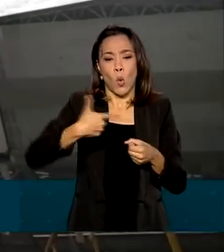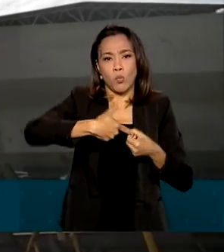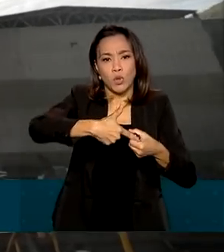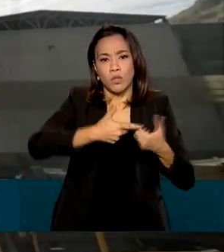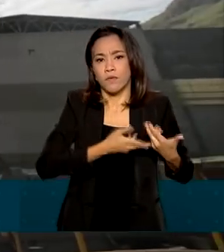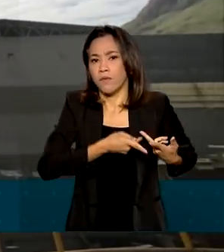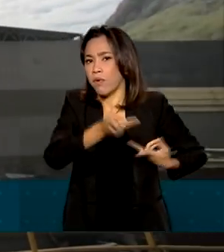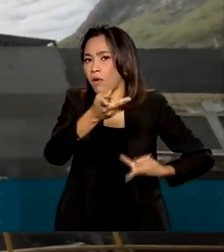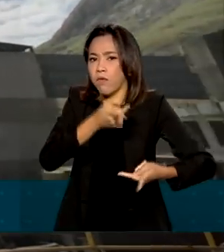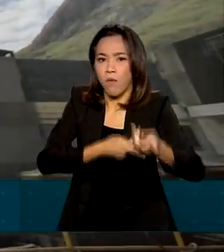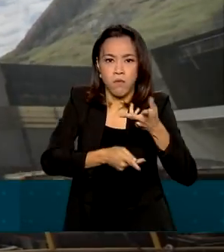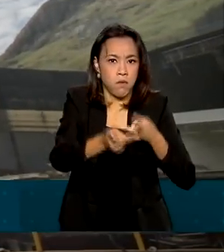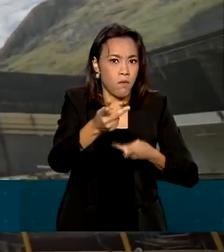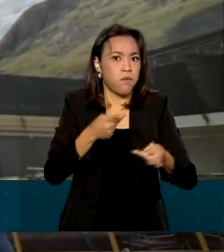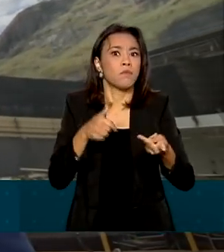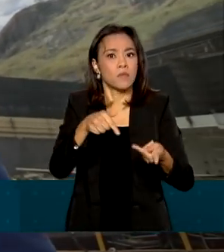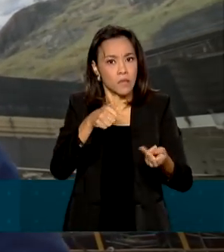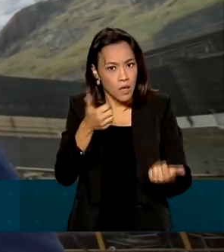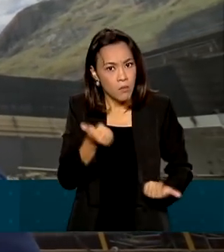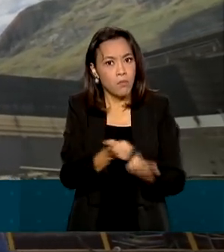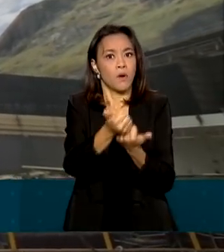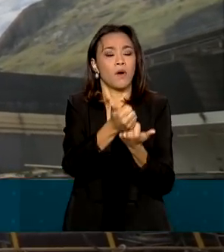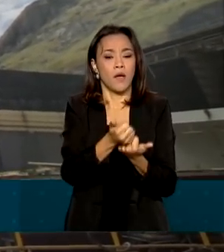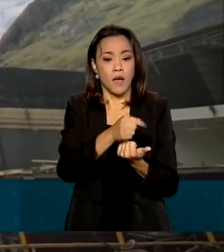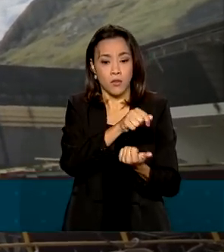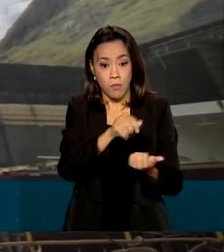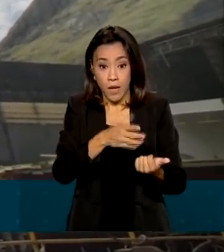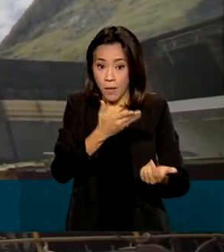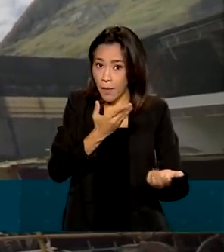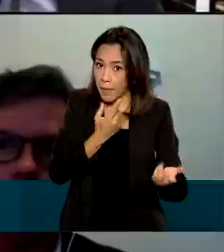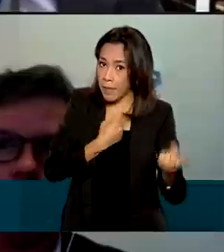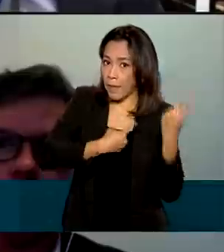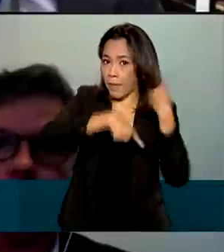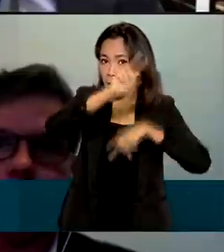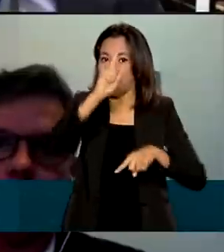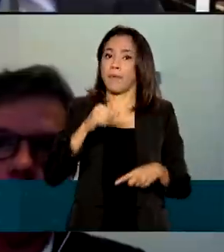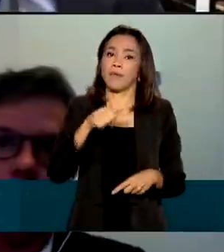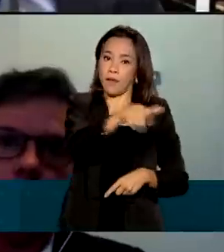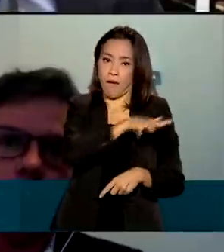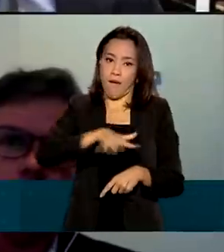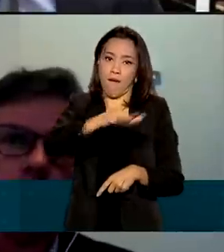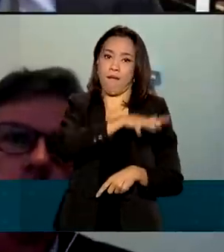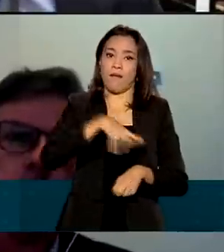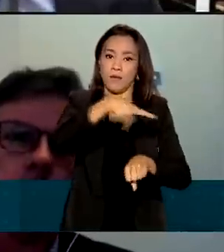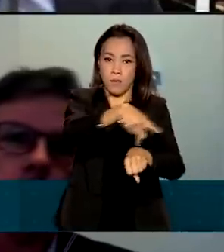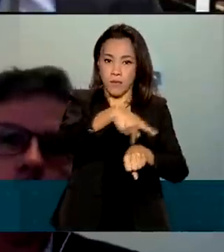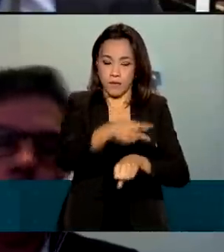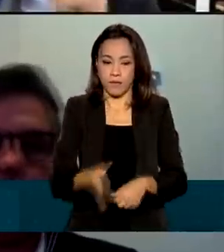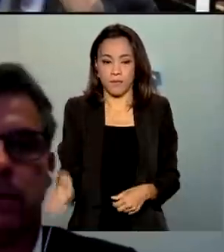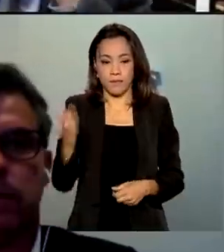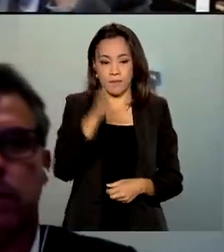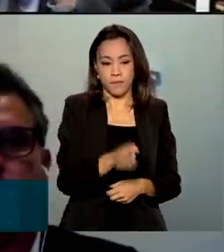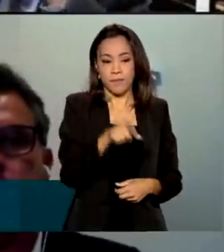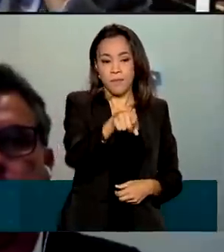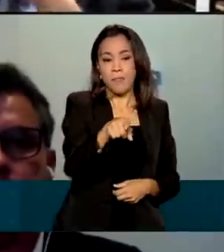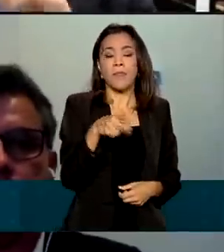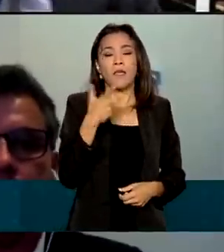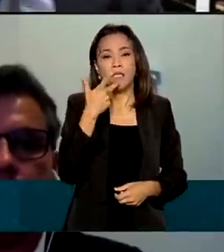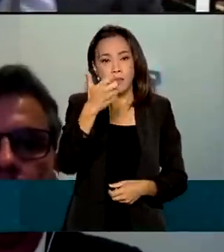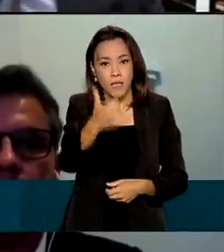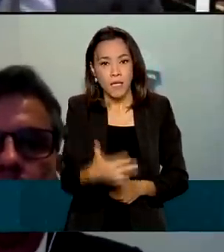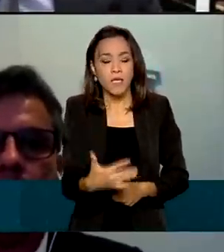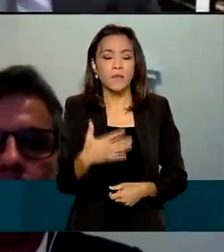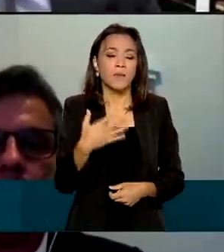de forma considerável para a evolução do setor no país. Muita satisfação de ver esse incremento na